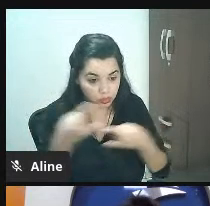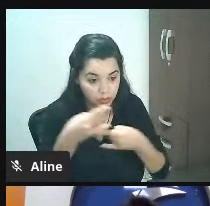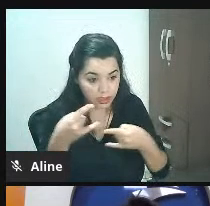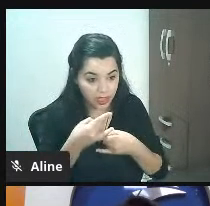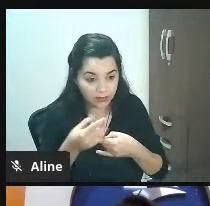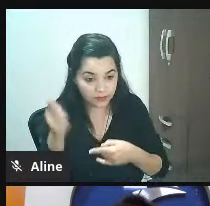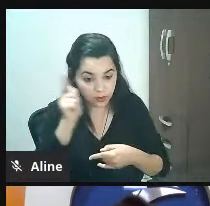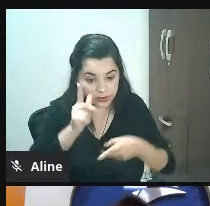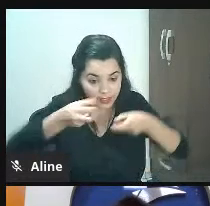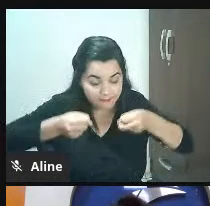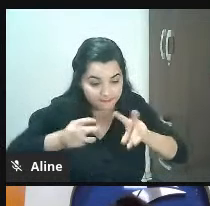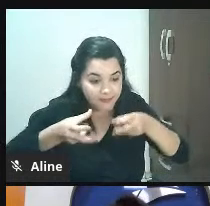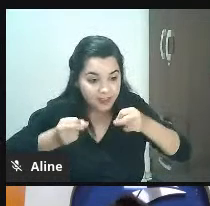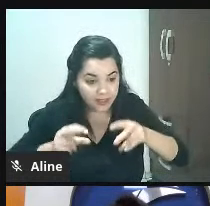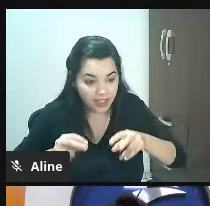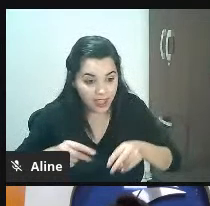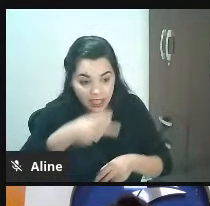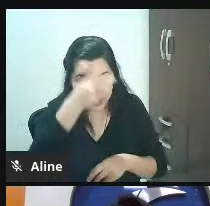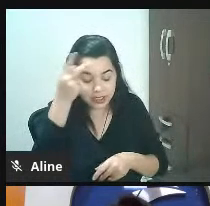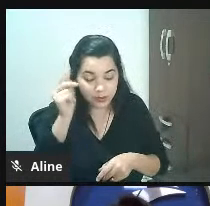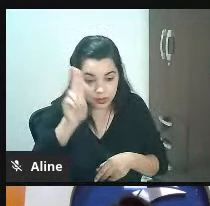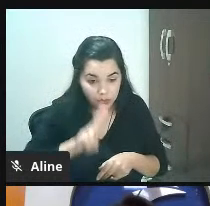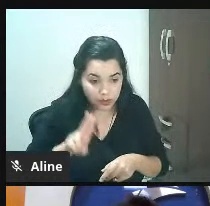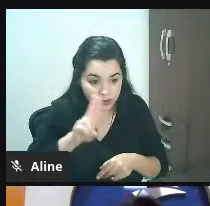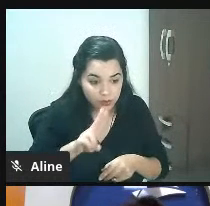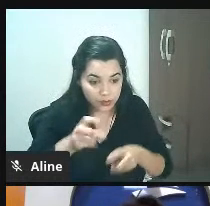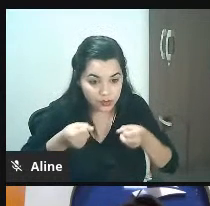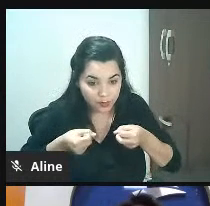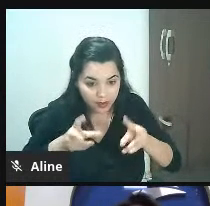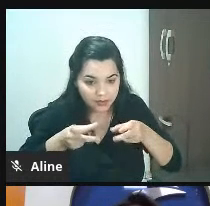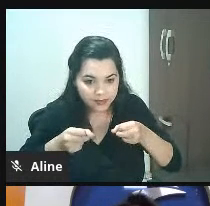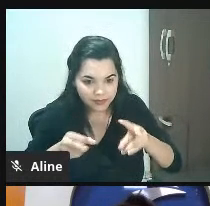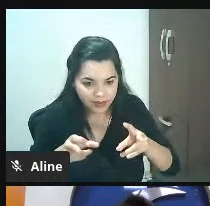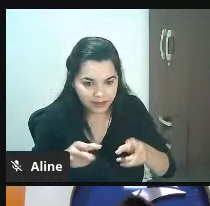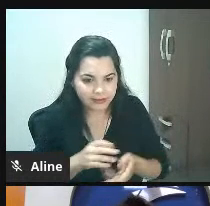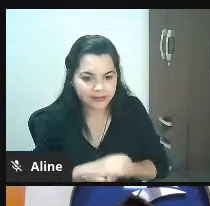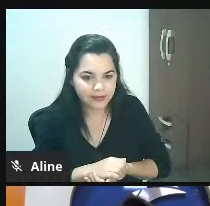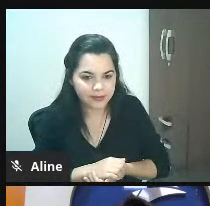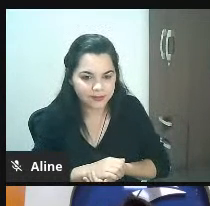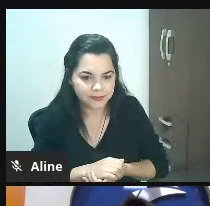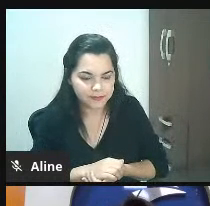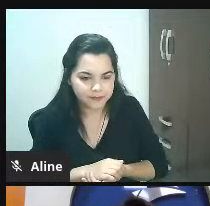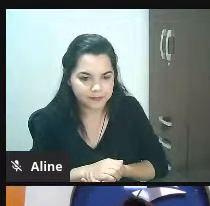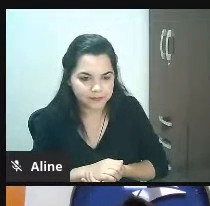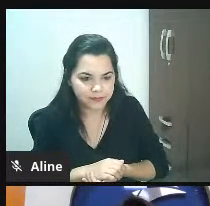se você for lá no AliExpress você vai ver por exemplo